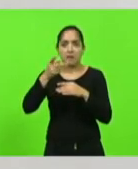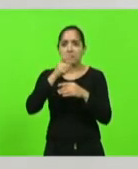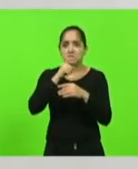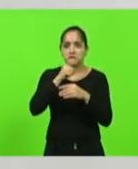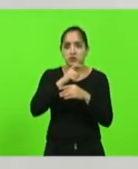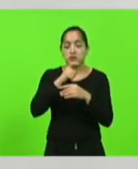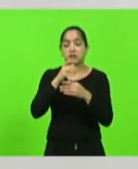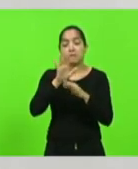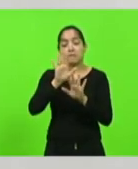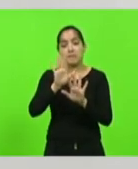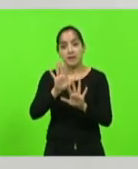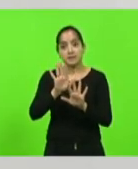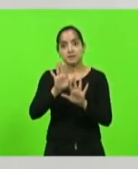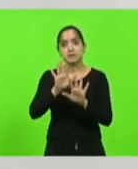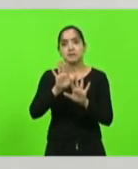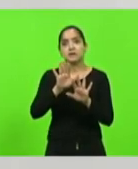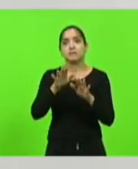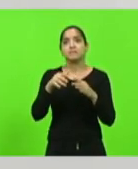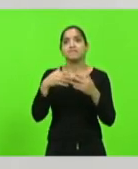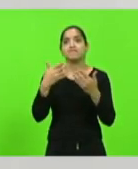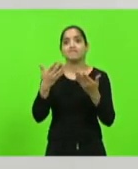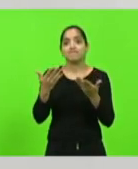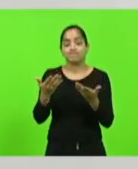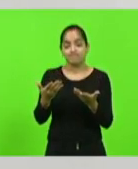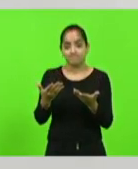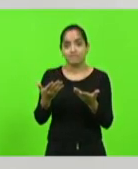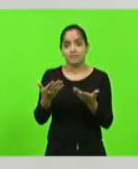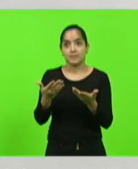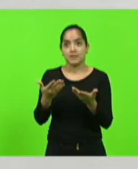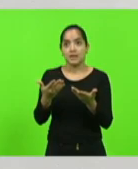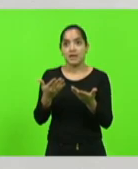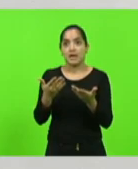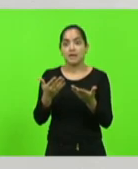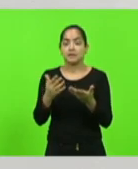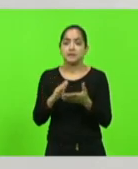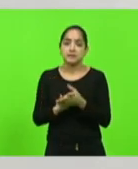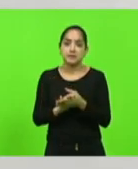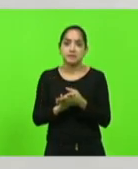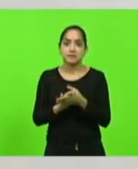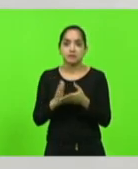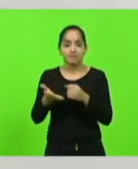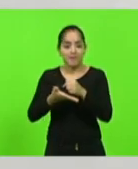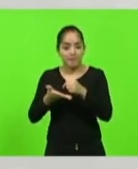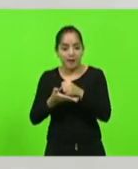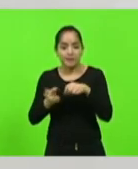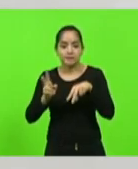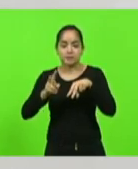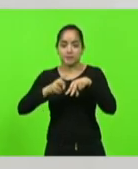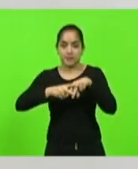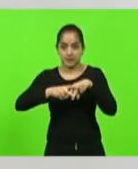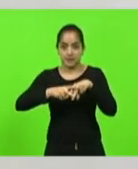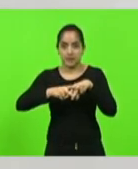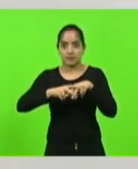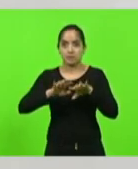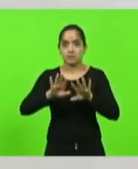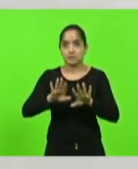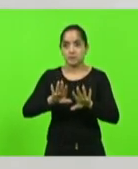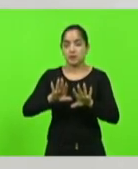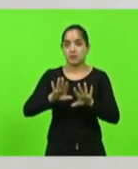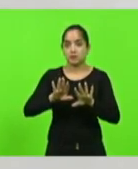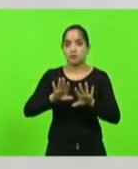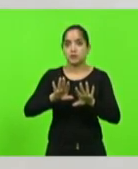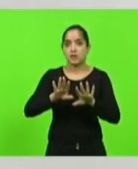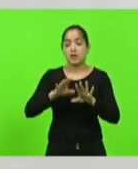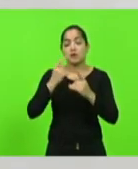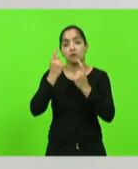Mas, mesmo isso, mesmo isso ainda não é causa para a prisão. Então, realmente, isso me deixa